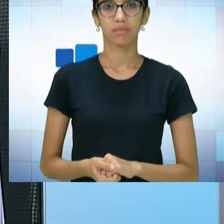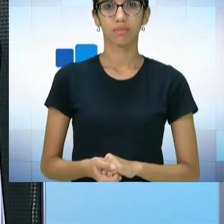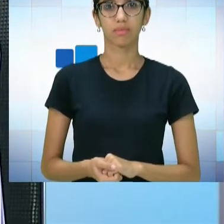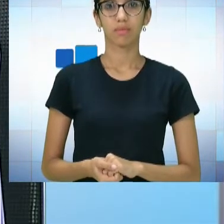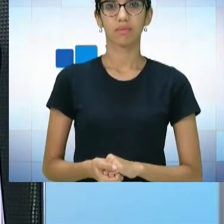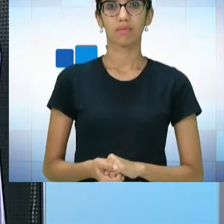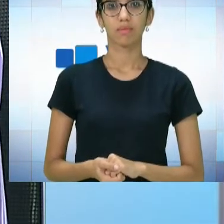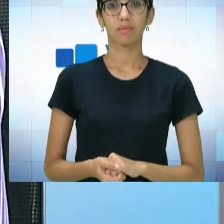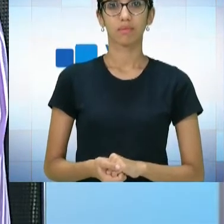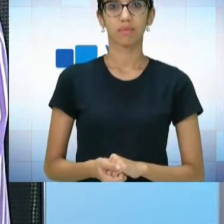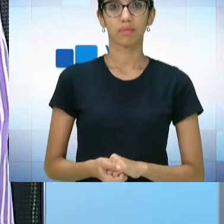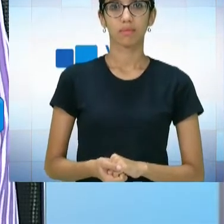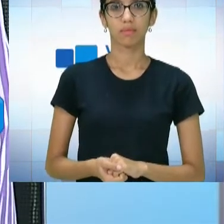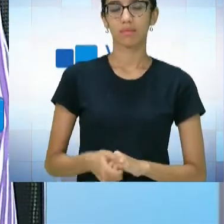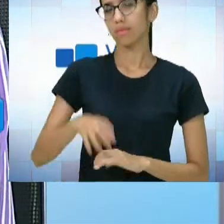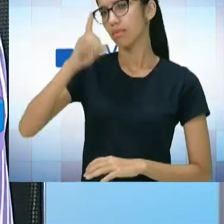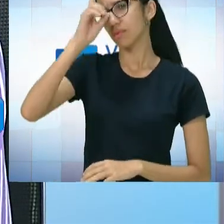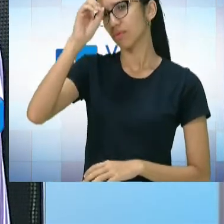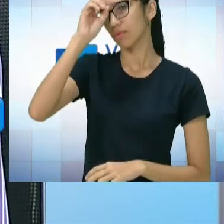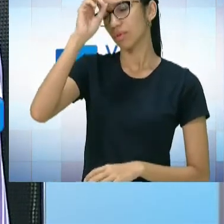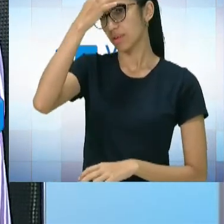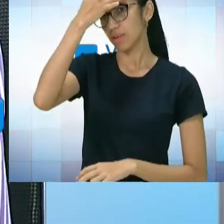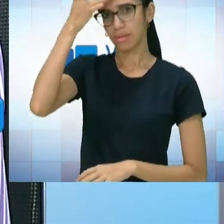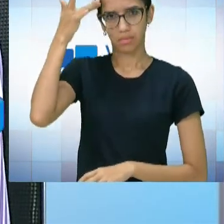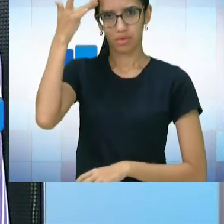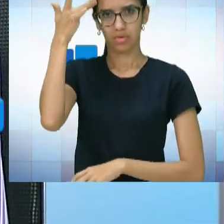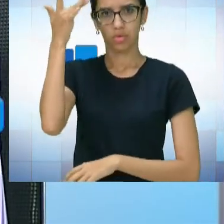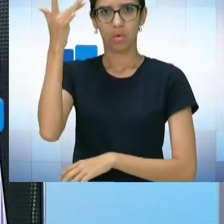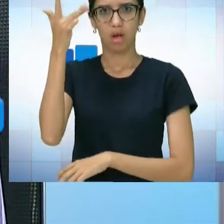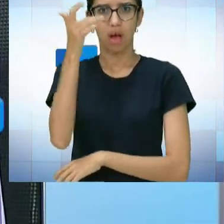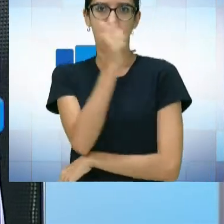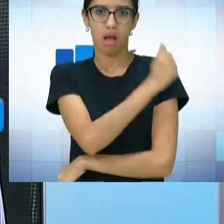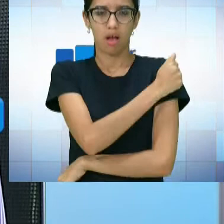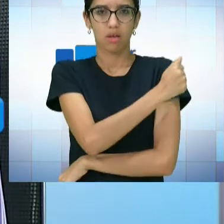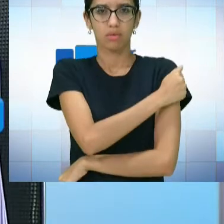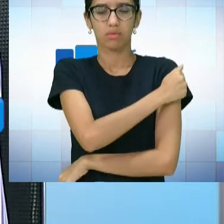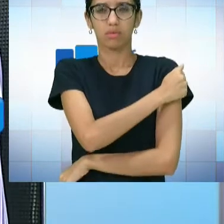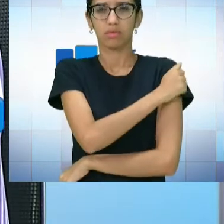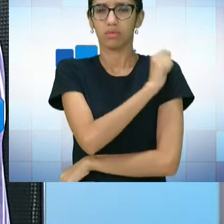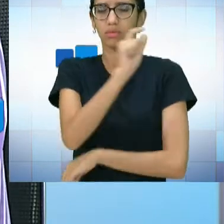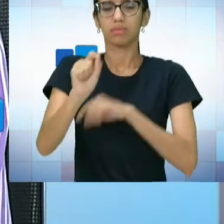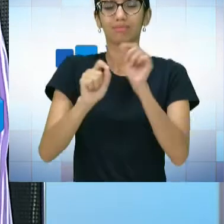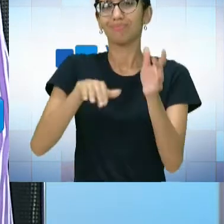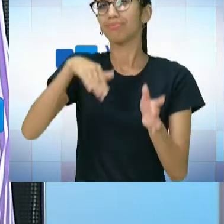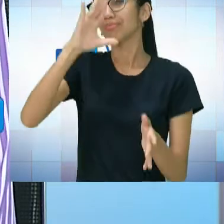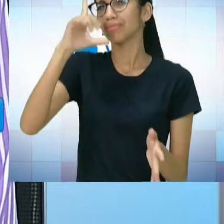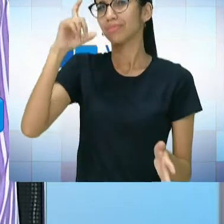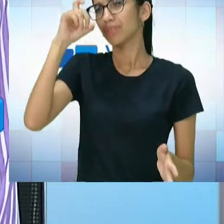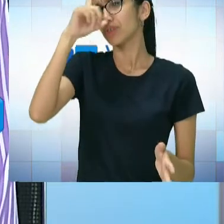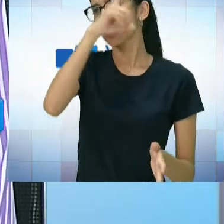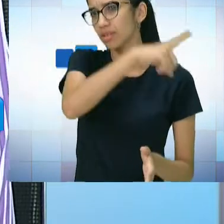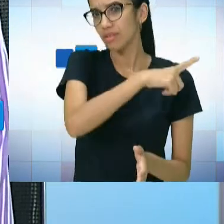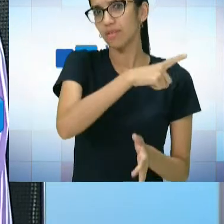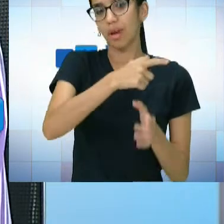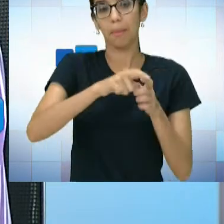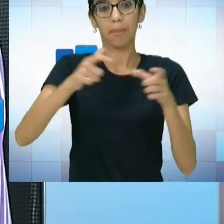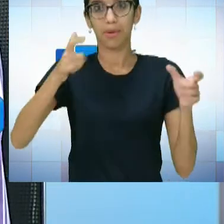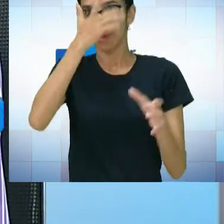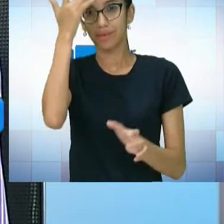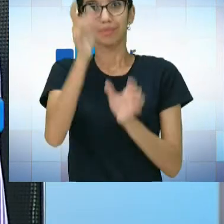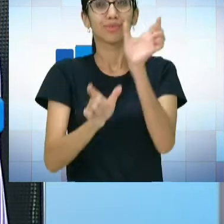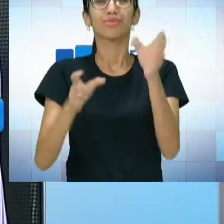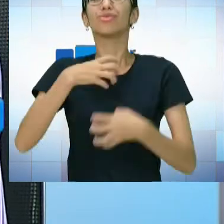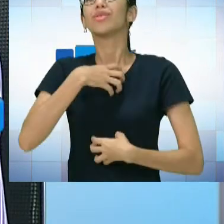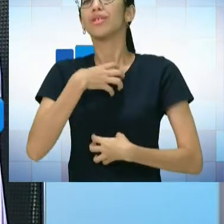No dia a dia de um estudante, uma das maiores dificuldades, na maioria desses estudantes,